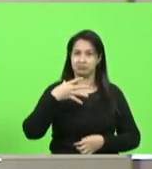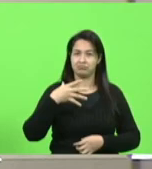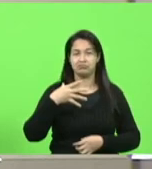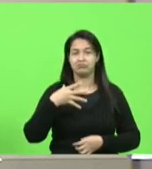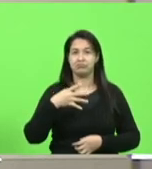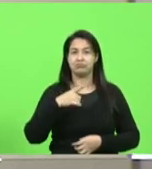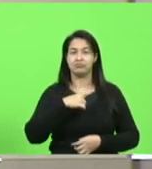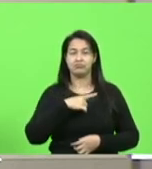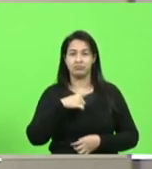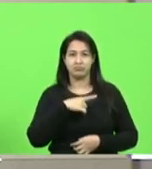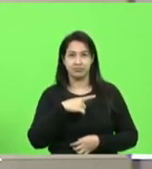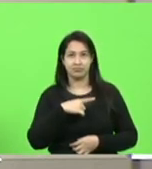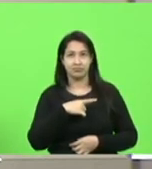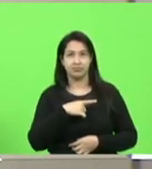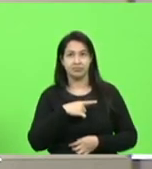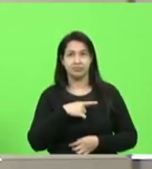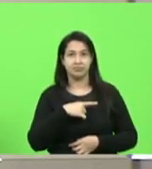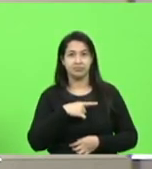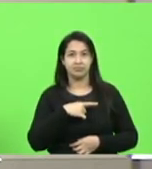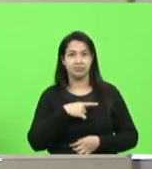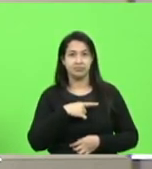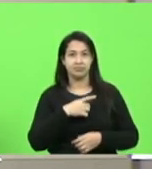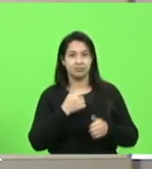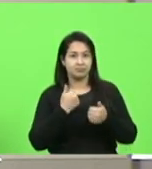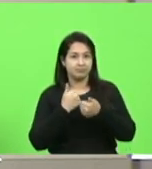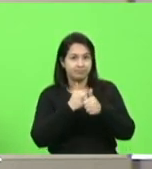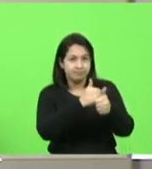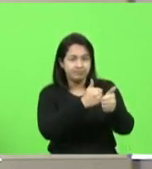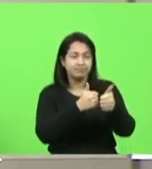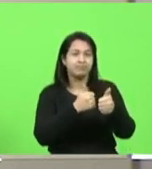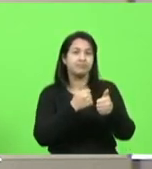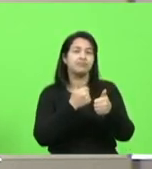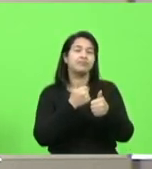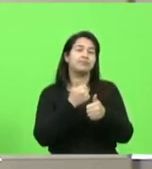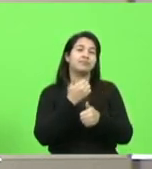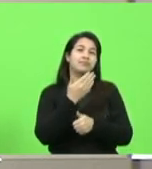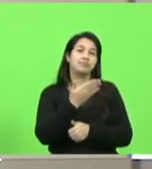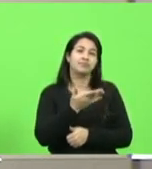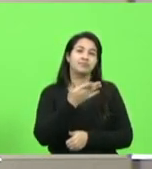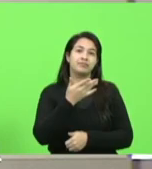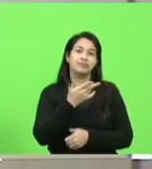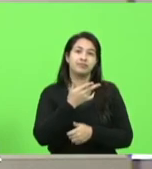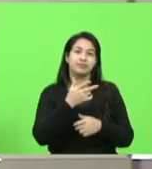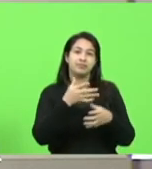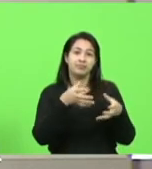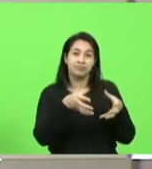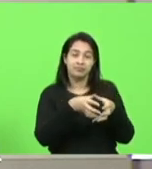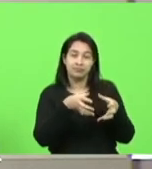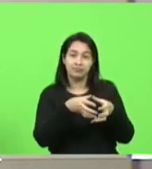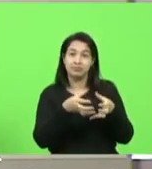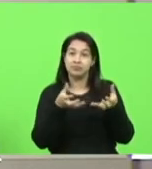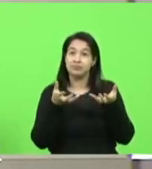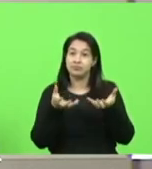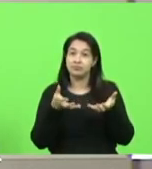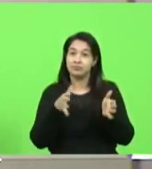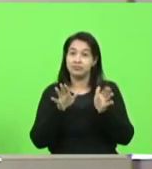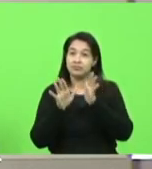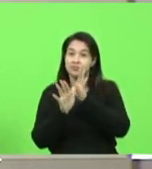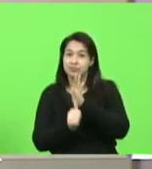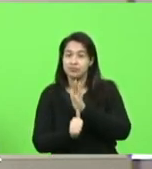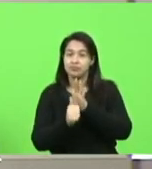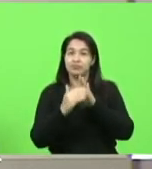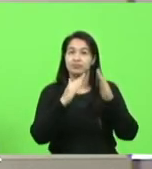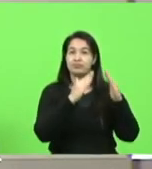empregado na perseguição e captura dos indivíduos que tentaram furtar uma